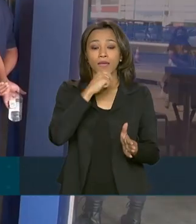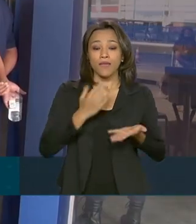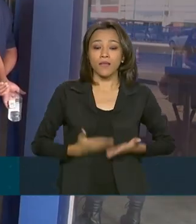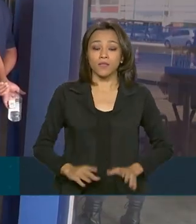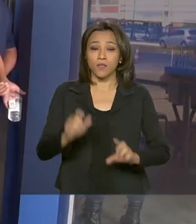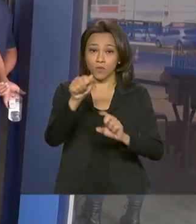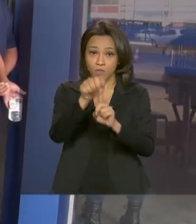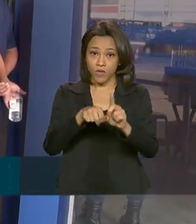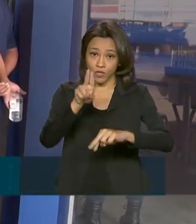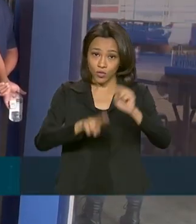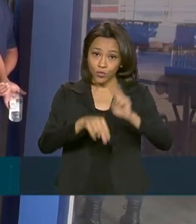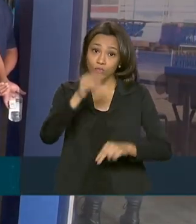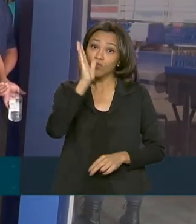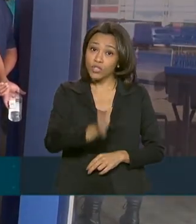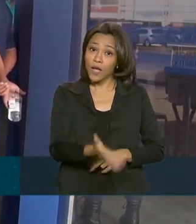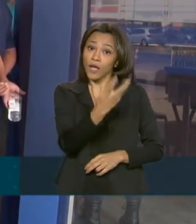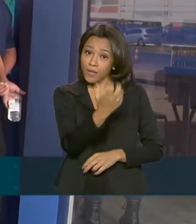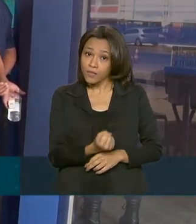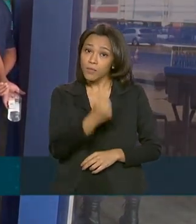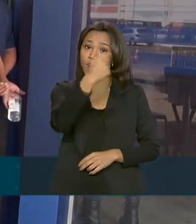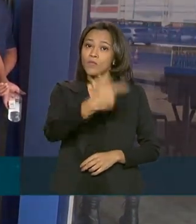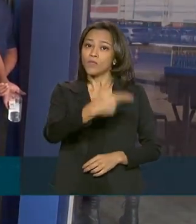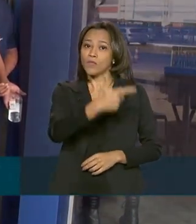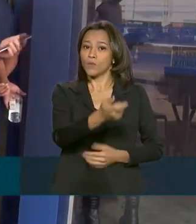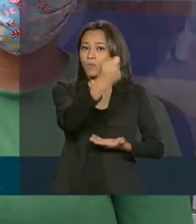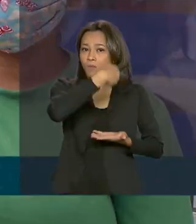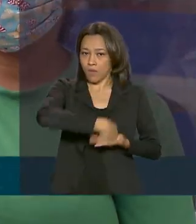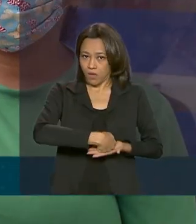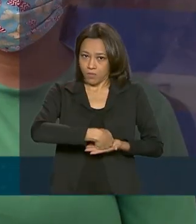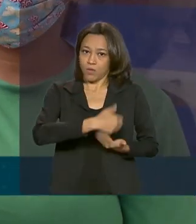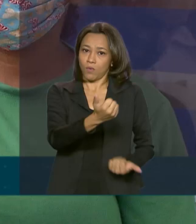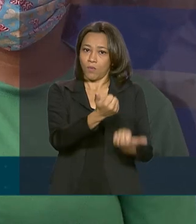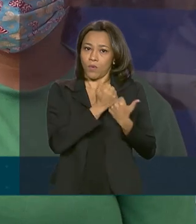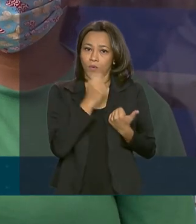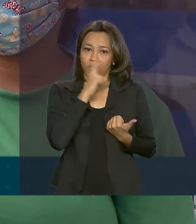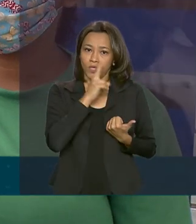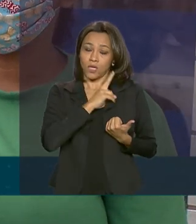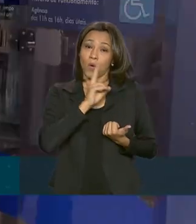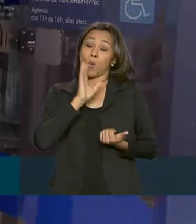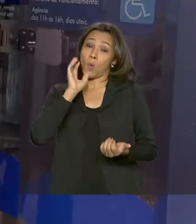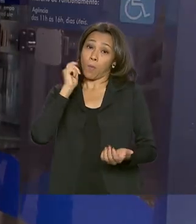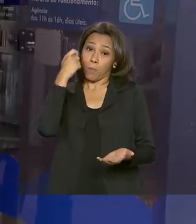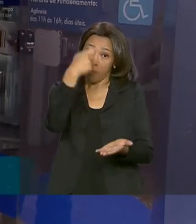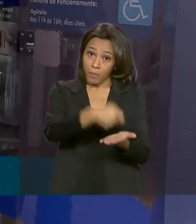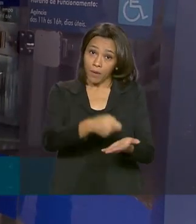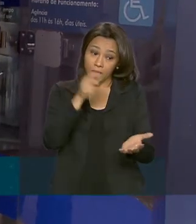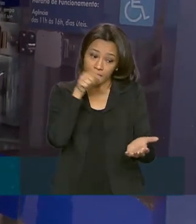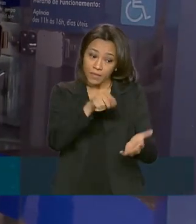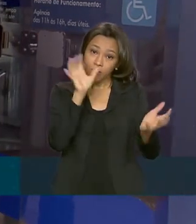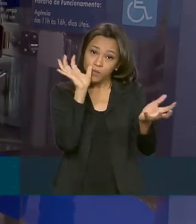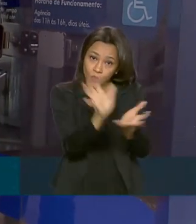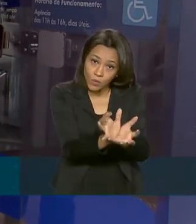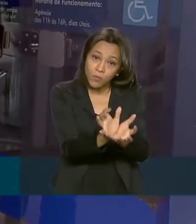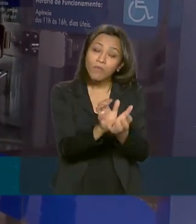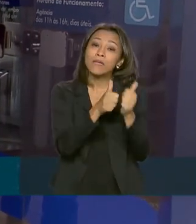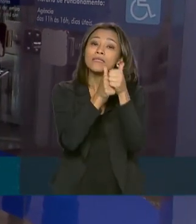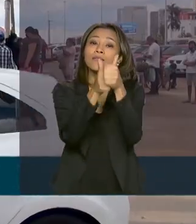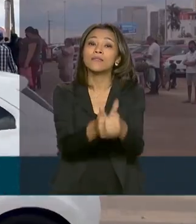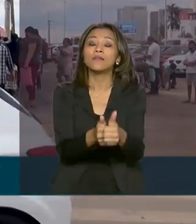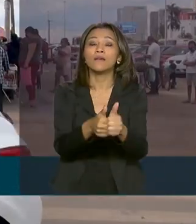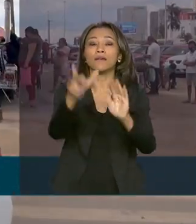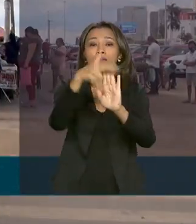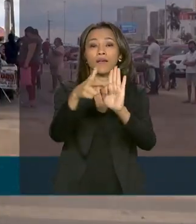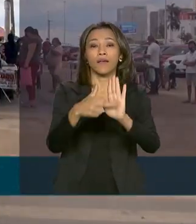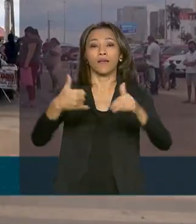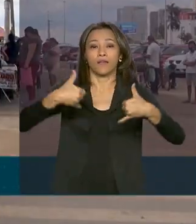junho já recebeu a segunda parcela. O pagamento para esse grupo também será de acordo com a data de nascimento,